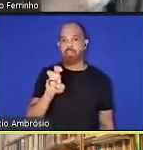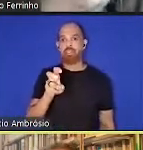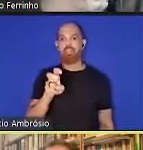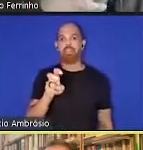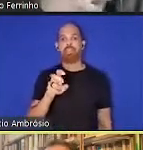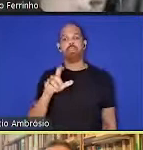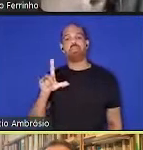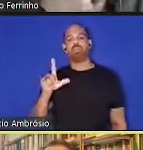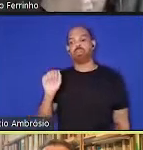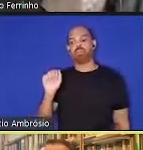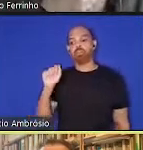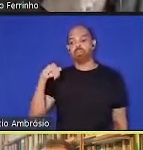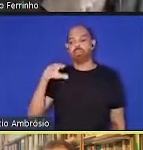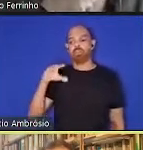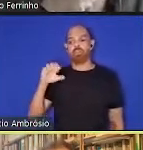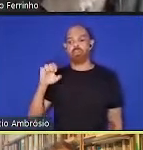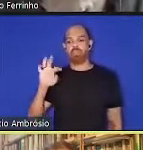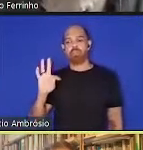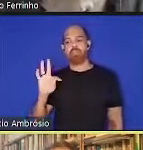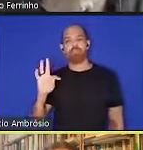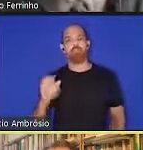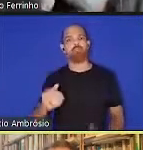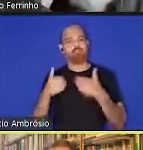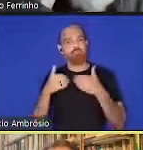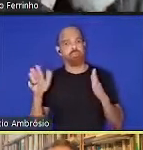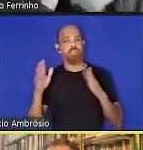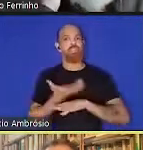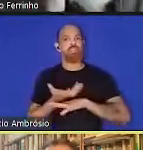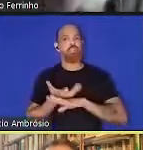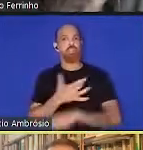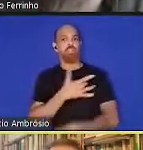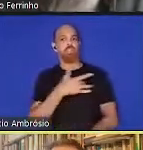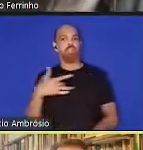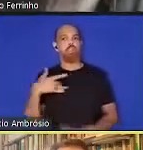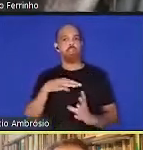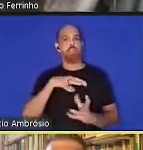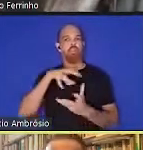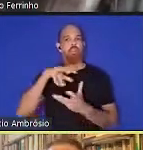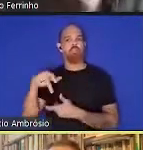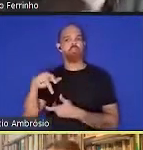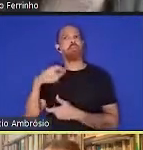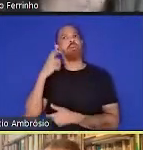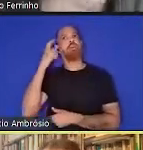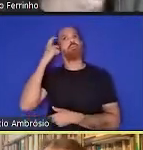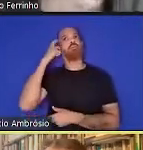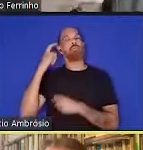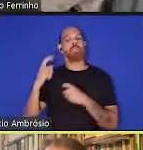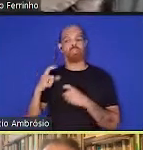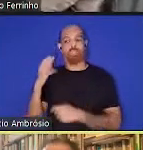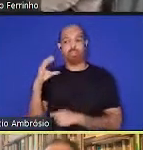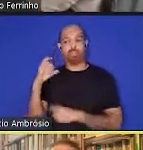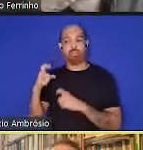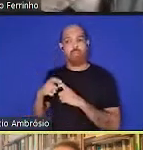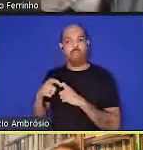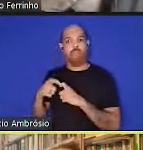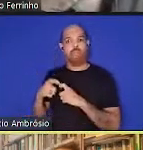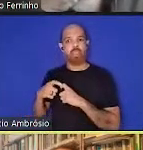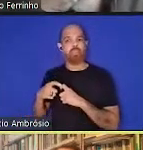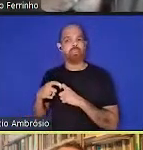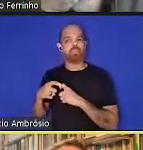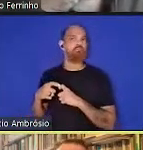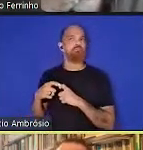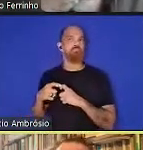lançou essa disciplina de saúde planetária e nós geralmente pensamos na ciência médica como um